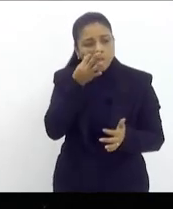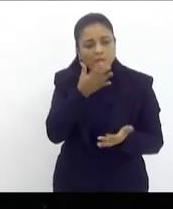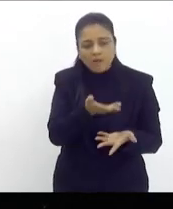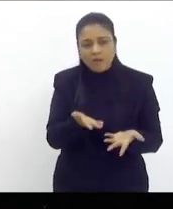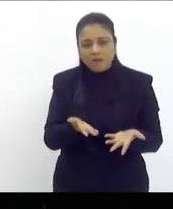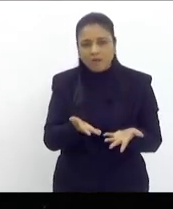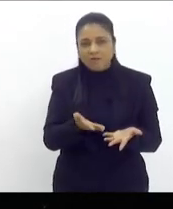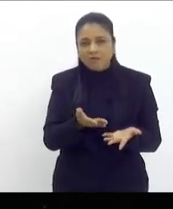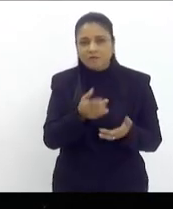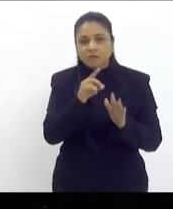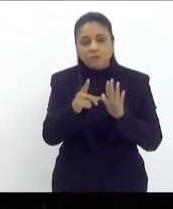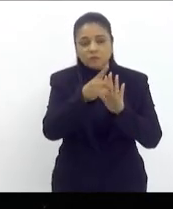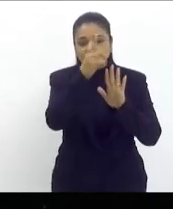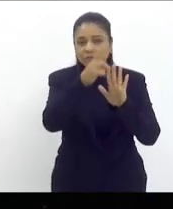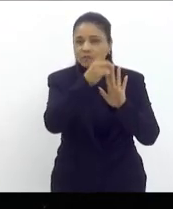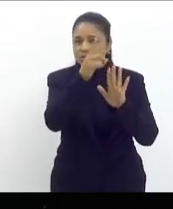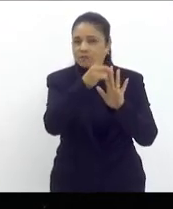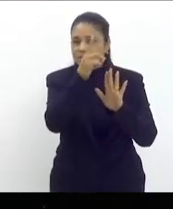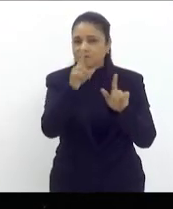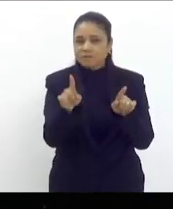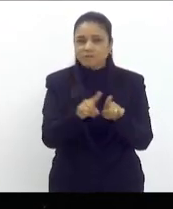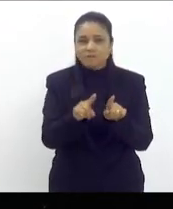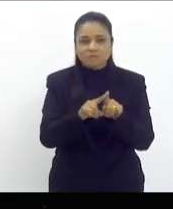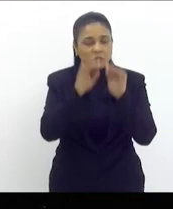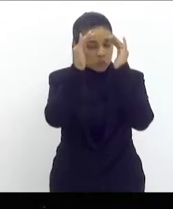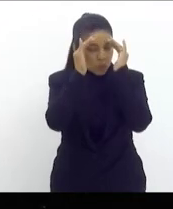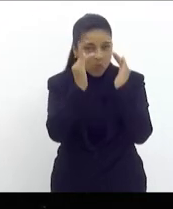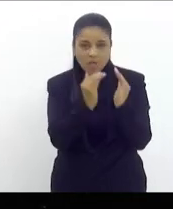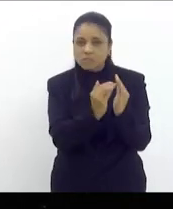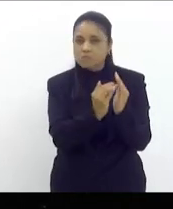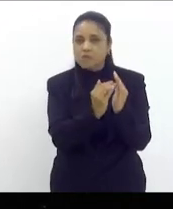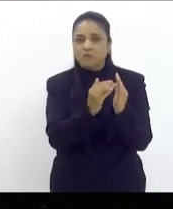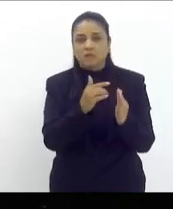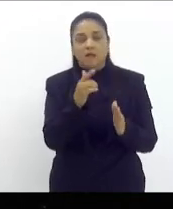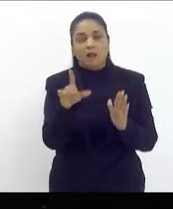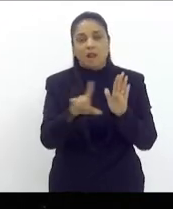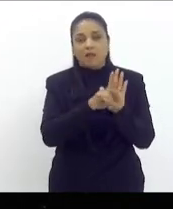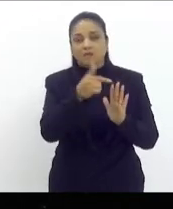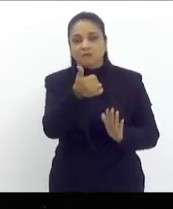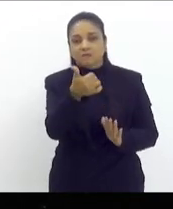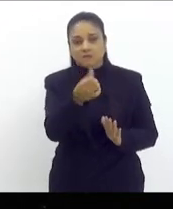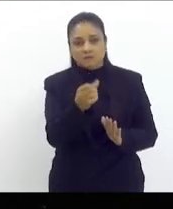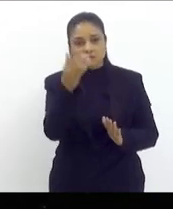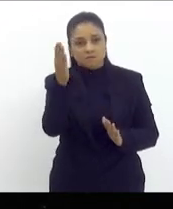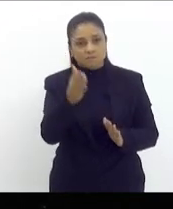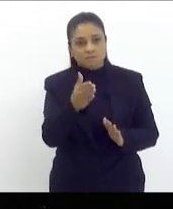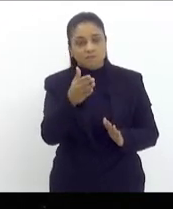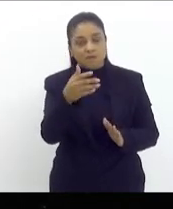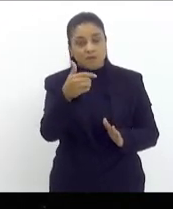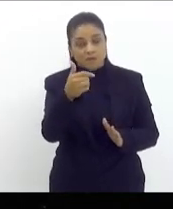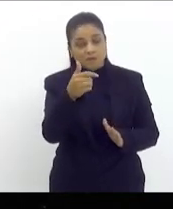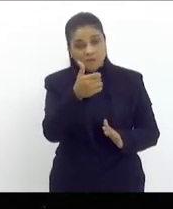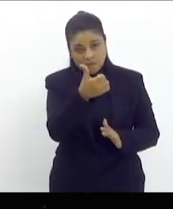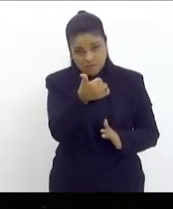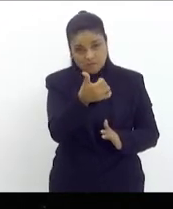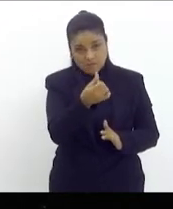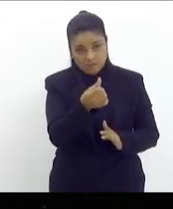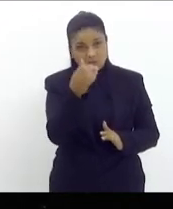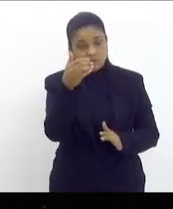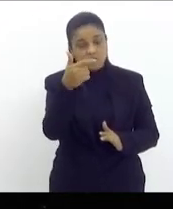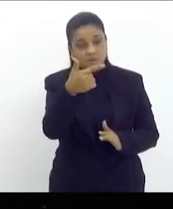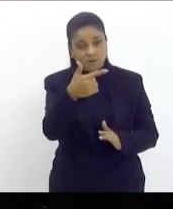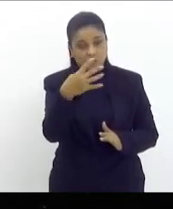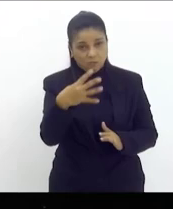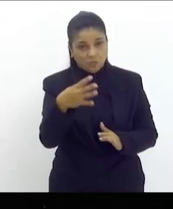esse decreto também não respeita a lei 1614 barra 1990 que dispõe sobre